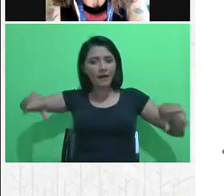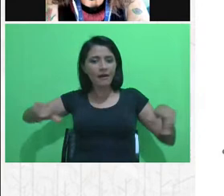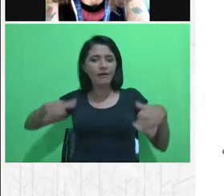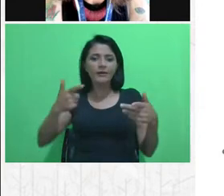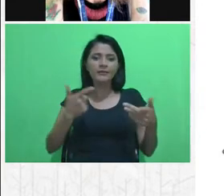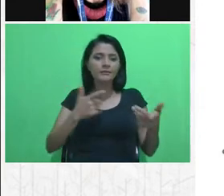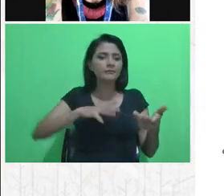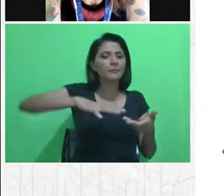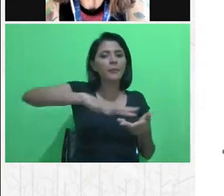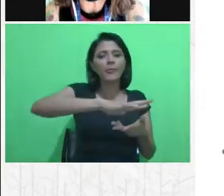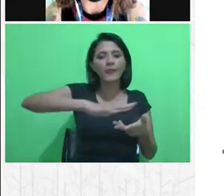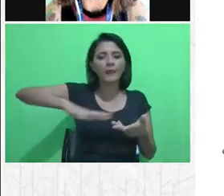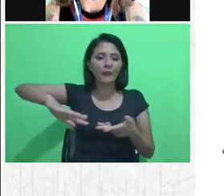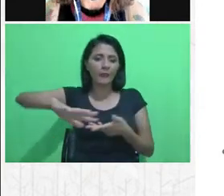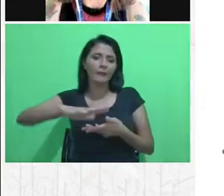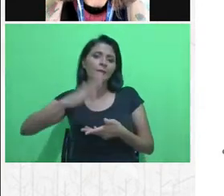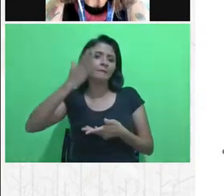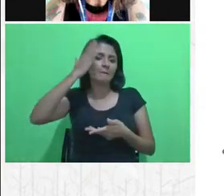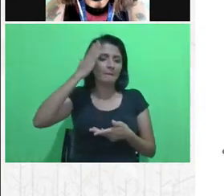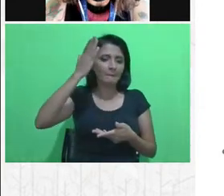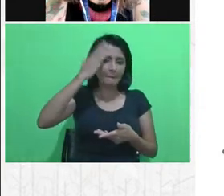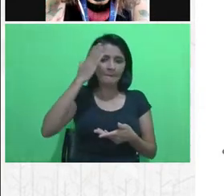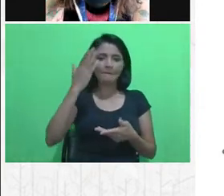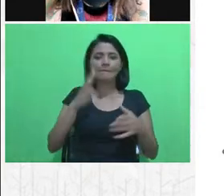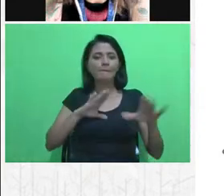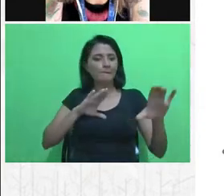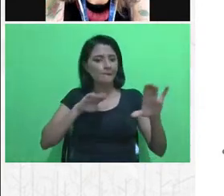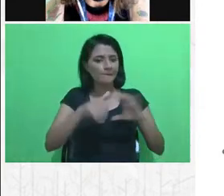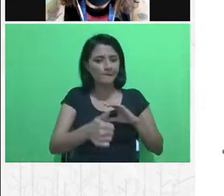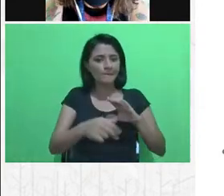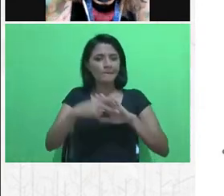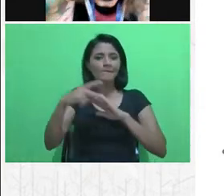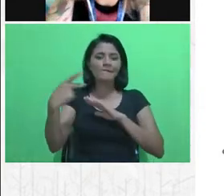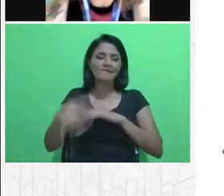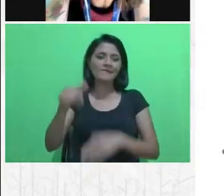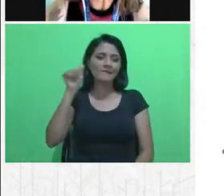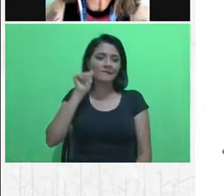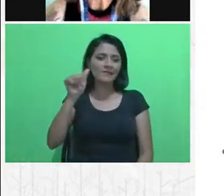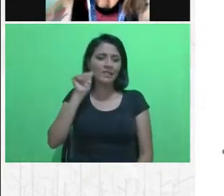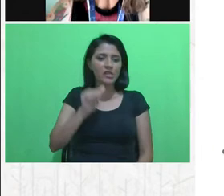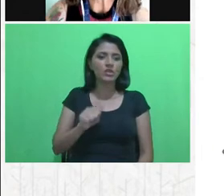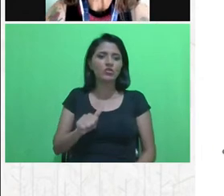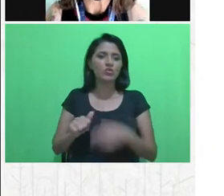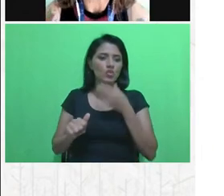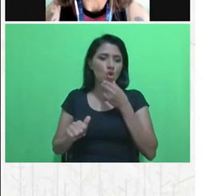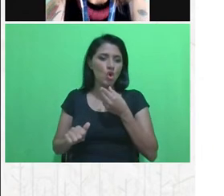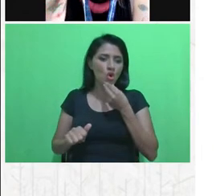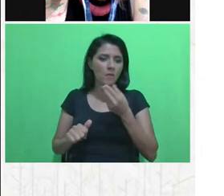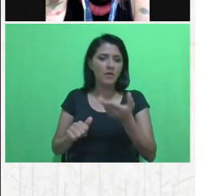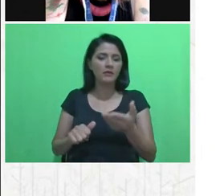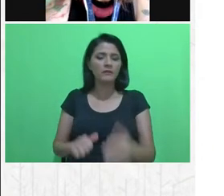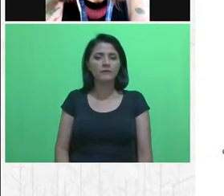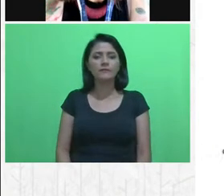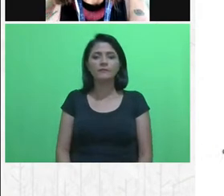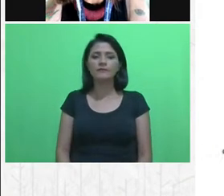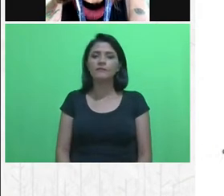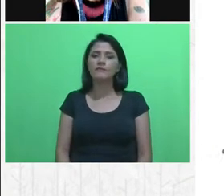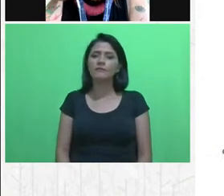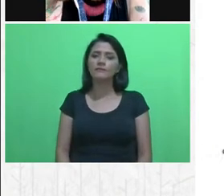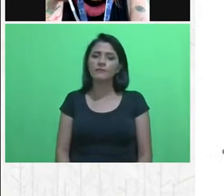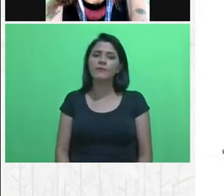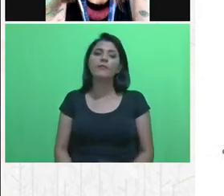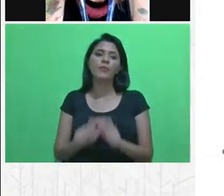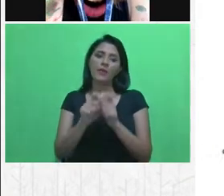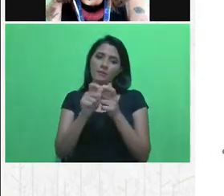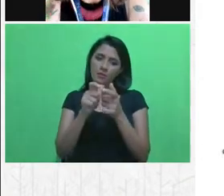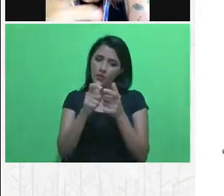linhas, né, de saberes e formações das alunas e dos alunos, e, predominantemente,